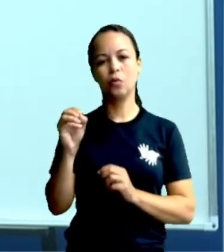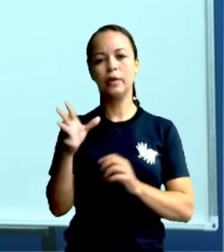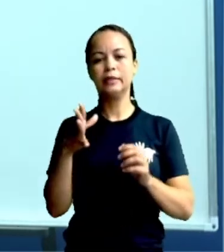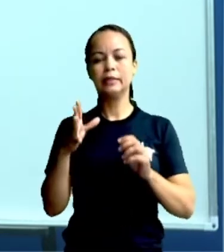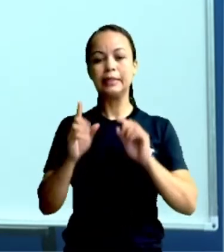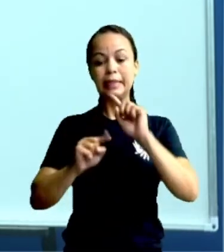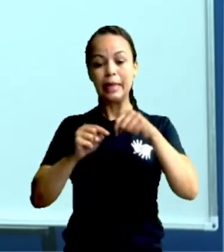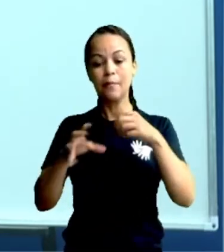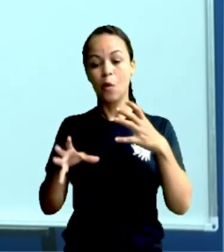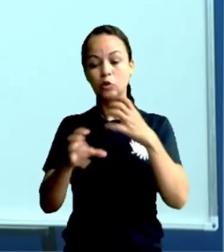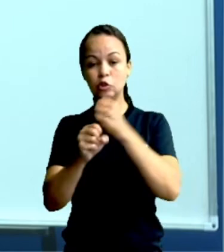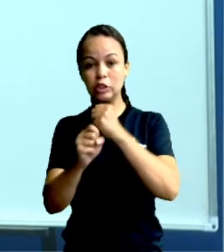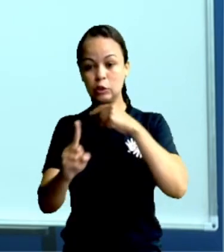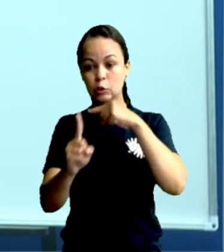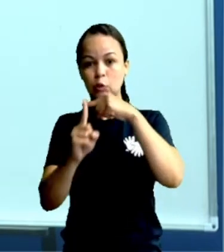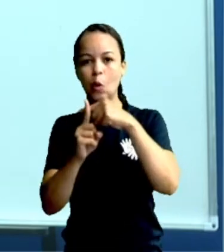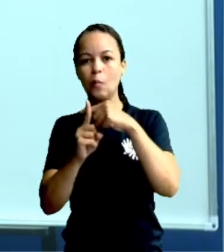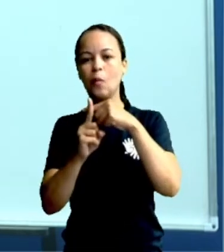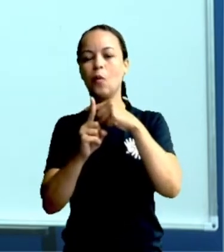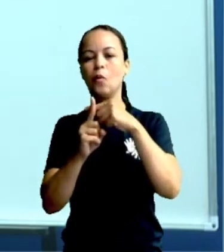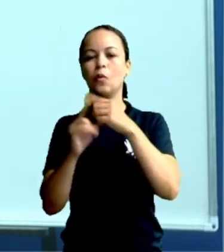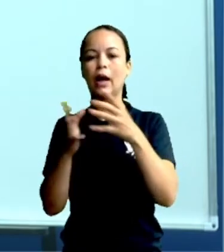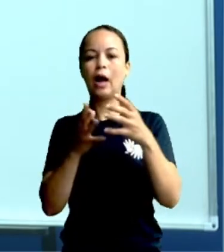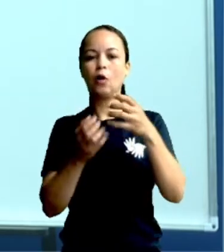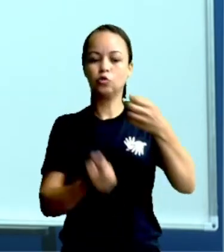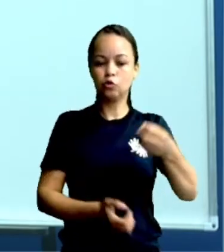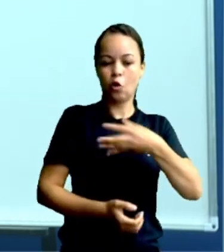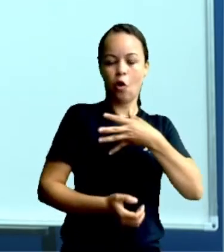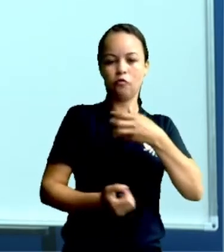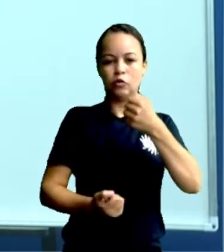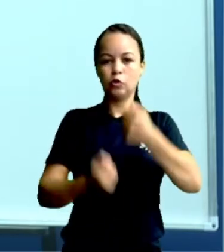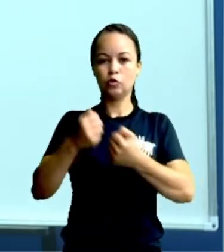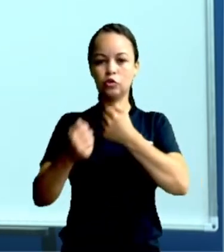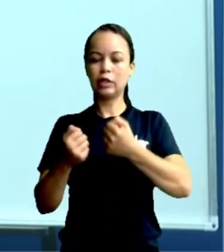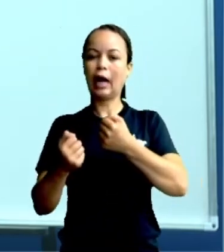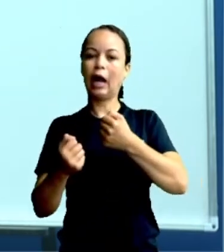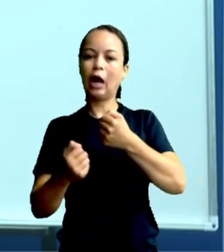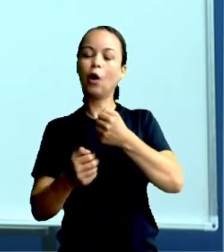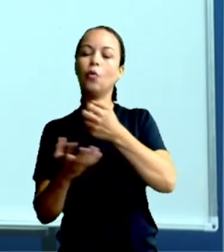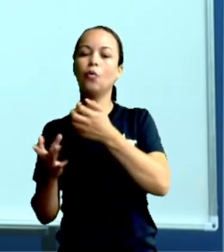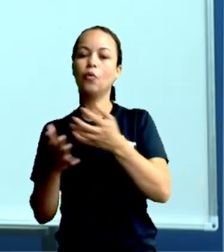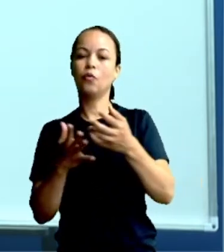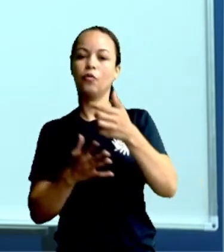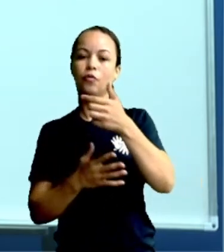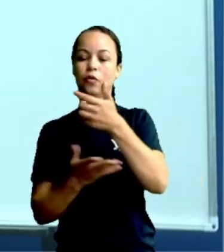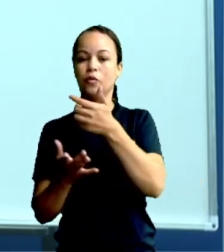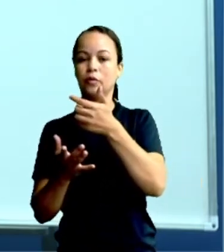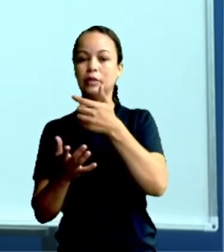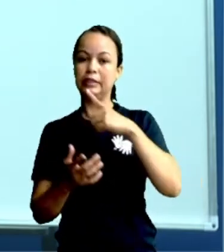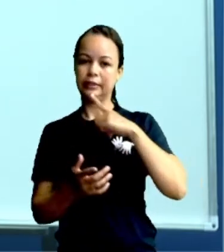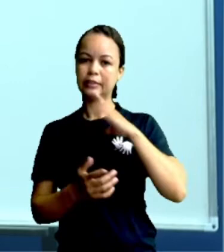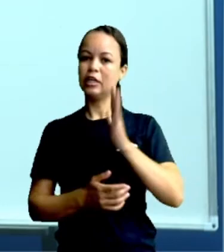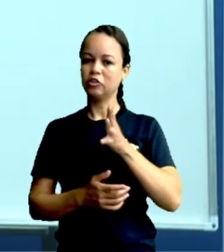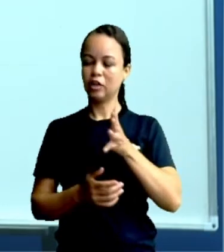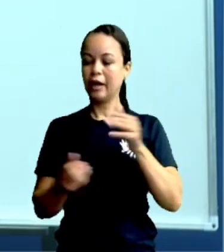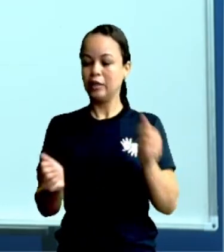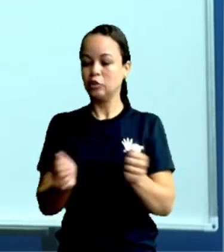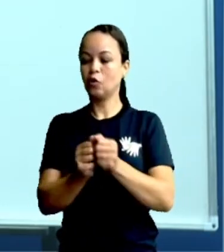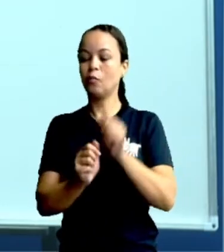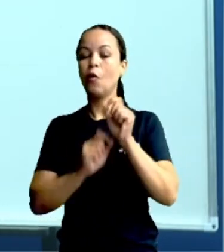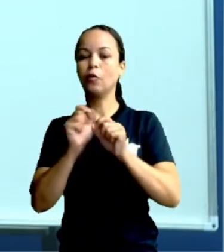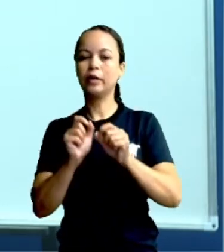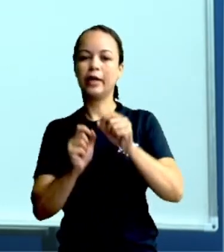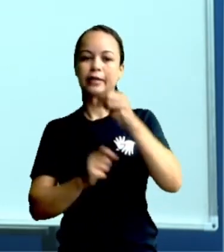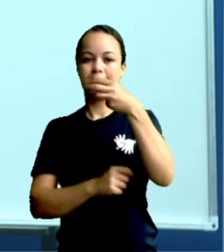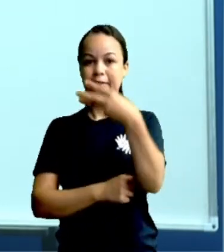antigos, ele ficou com um total de 35 carrinhos. Vamos